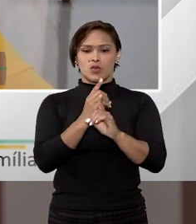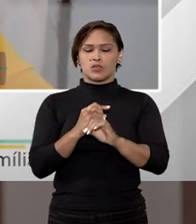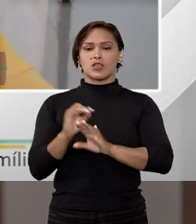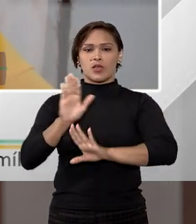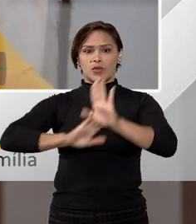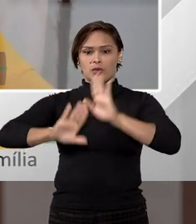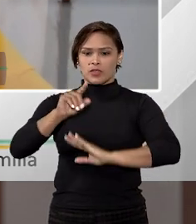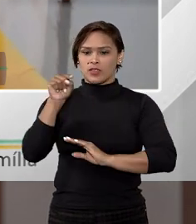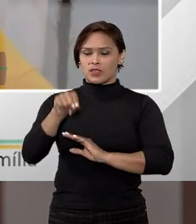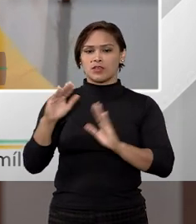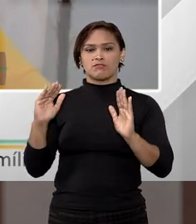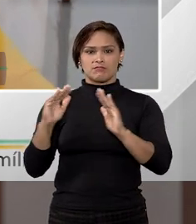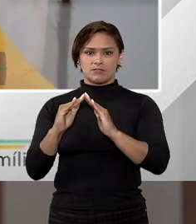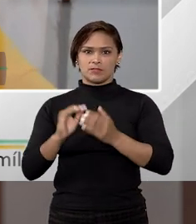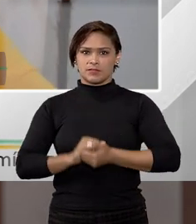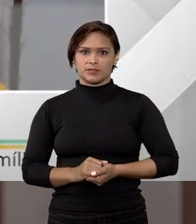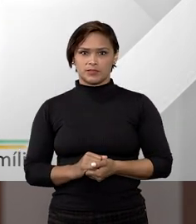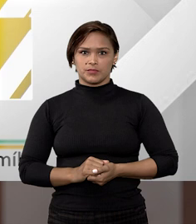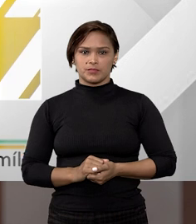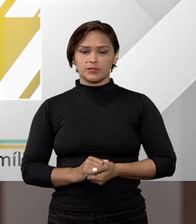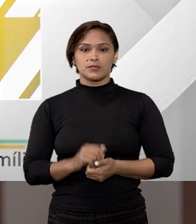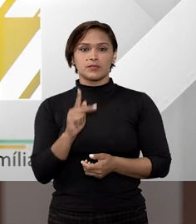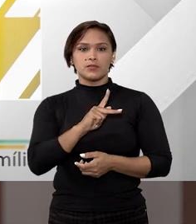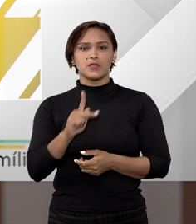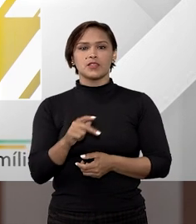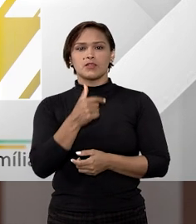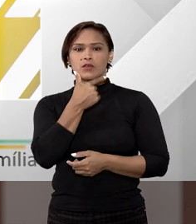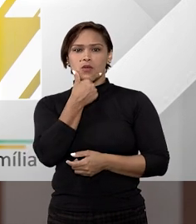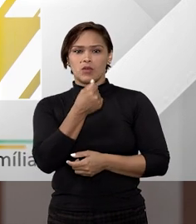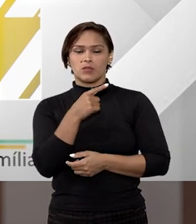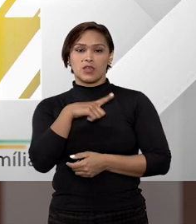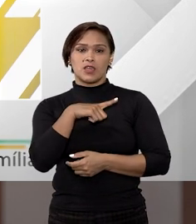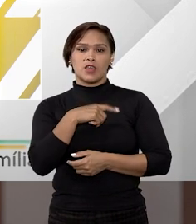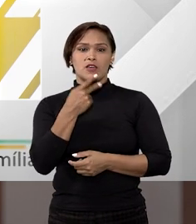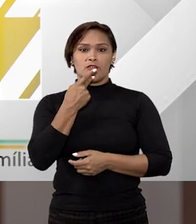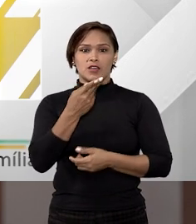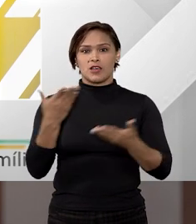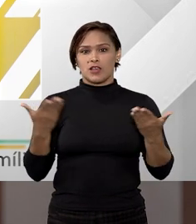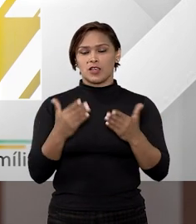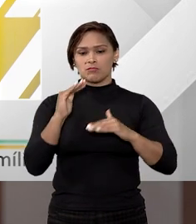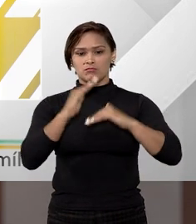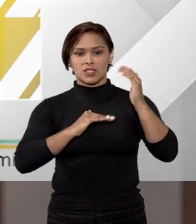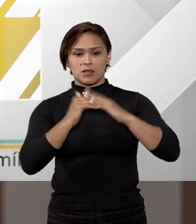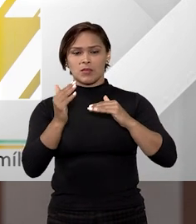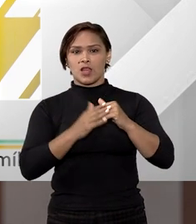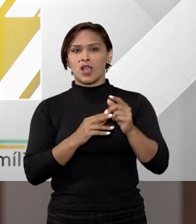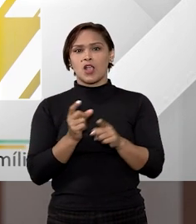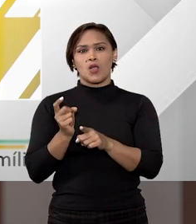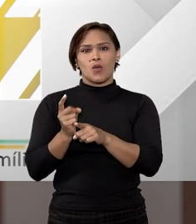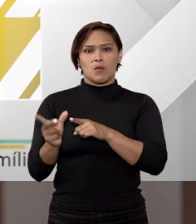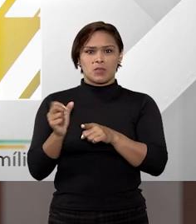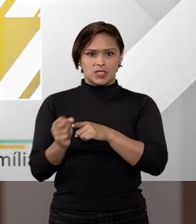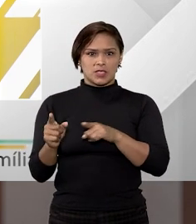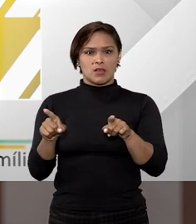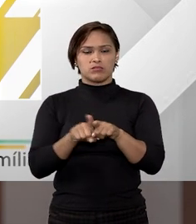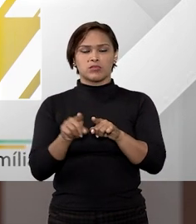preservada nesse caso, sim. Professor Vitor, e falando agora sobre atividade comercial, com o uso desse tipo de bem,